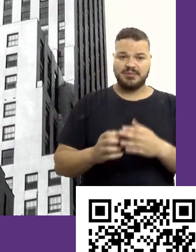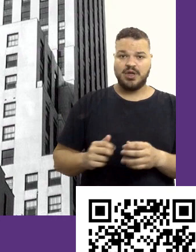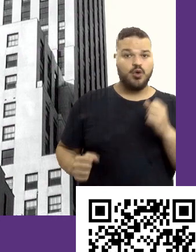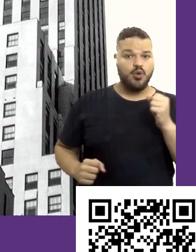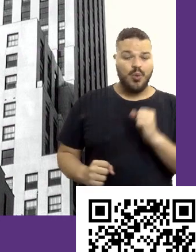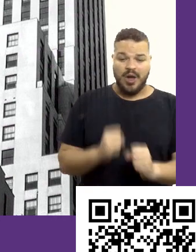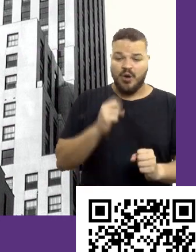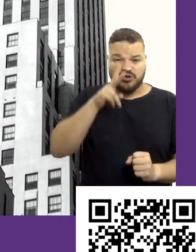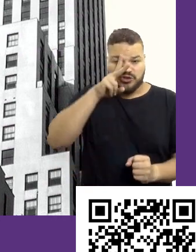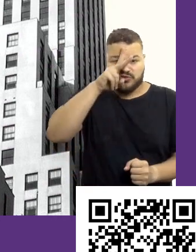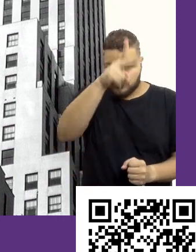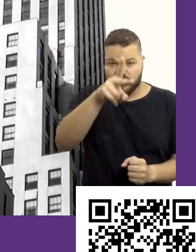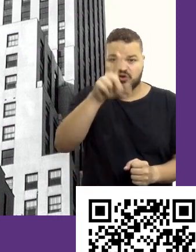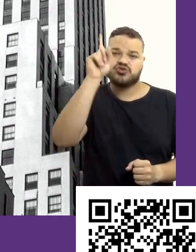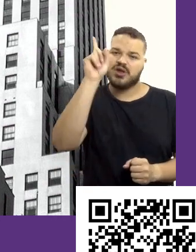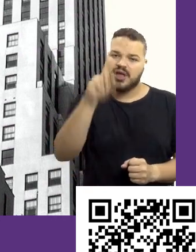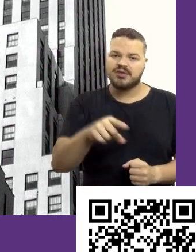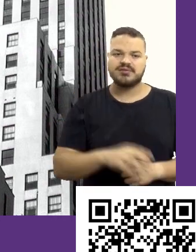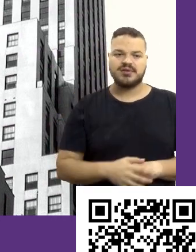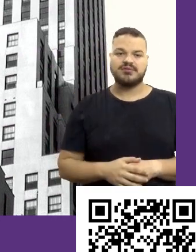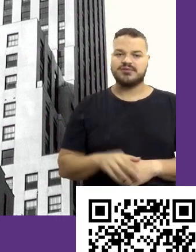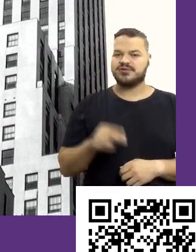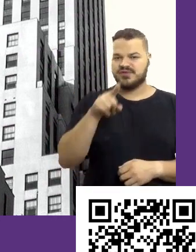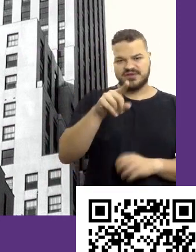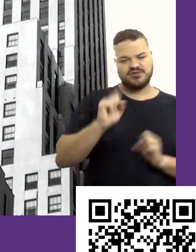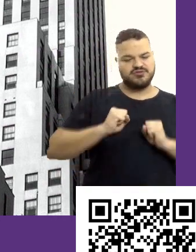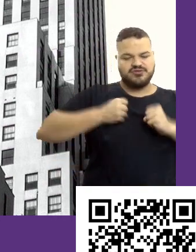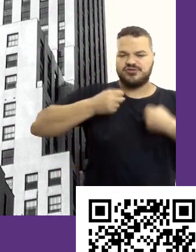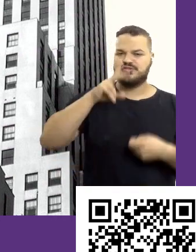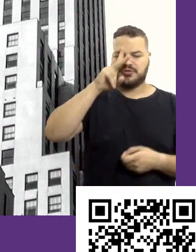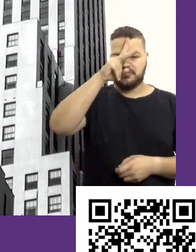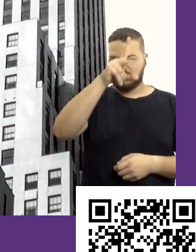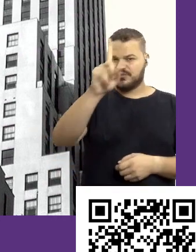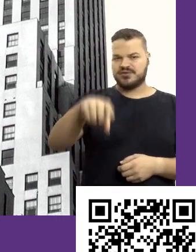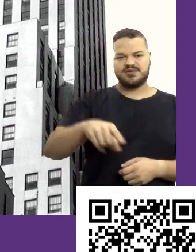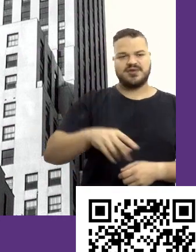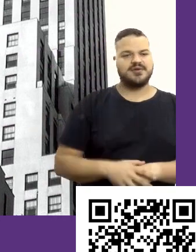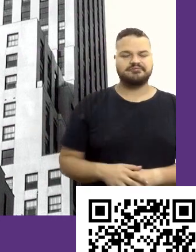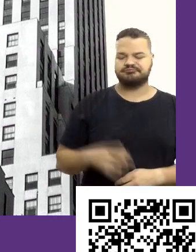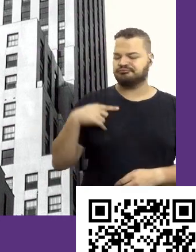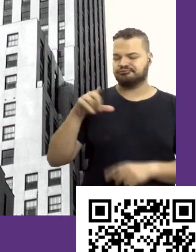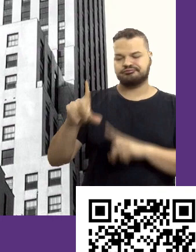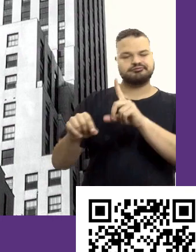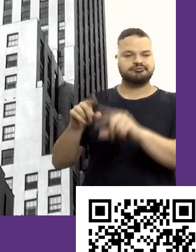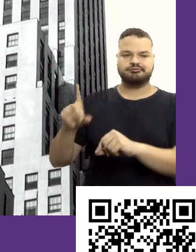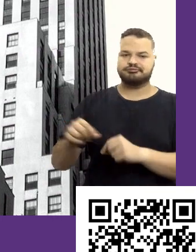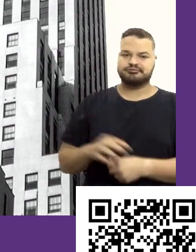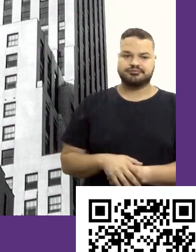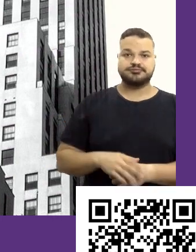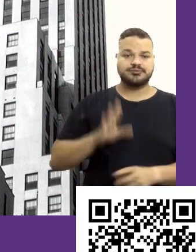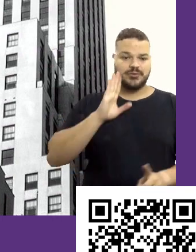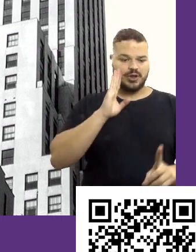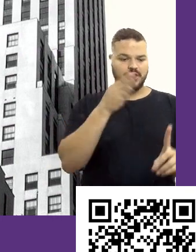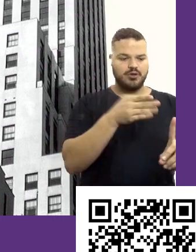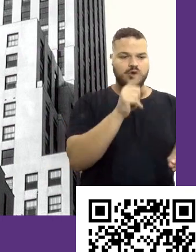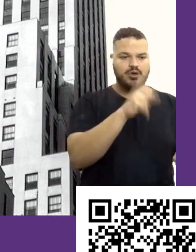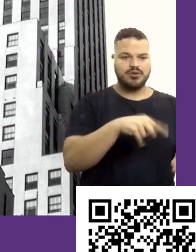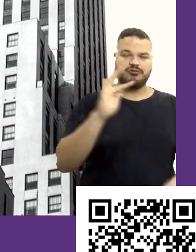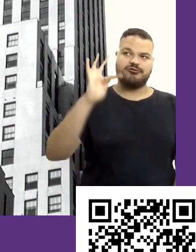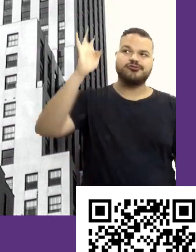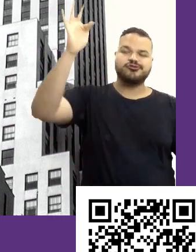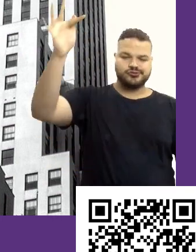Se você não fizer o seu corre, ninguém vai fazer por você. E se você não decidir o seu destino, alguém vai